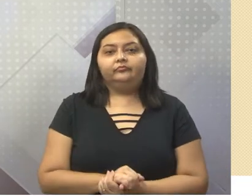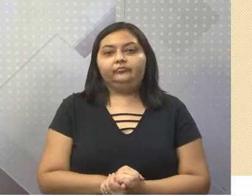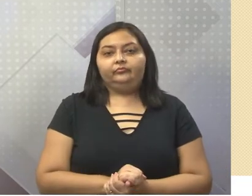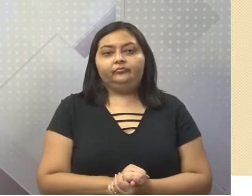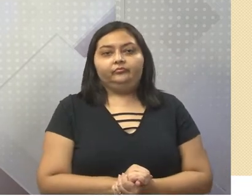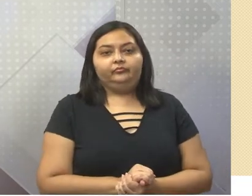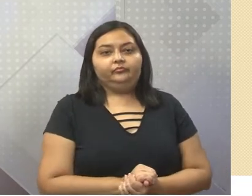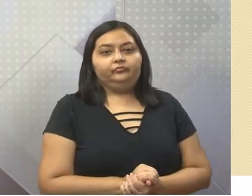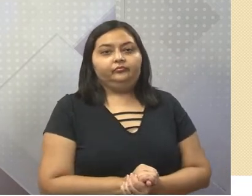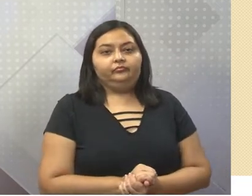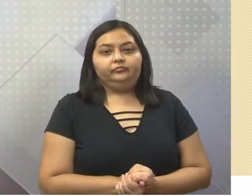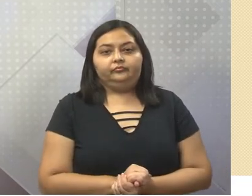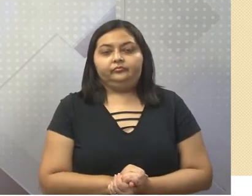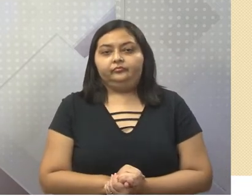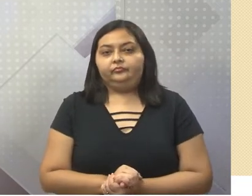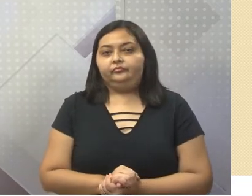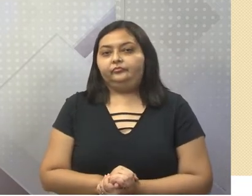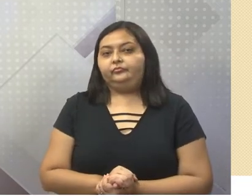Olha só.